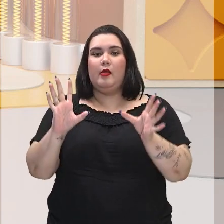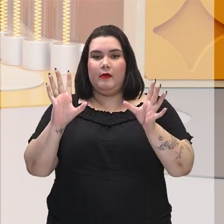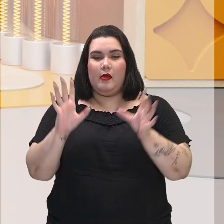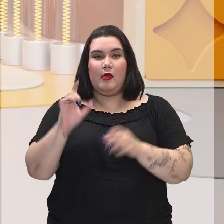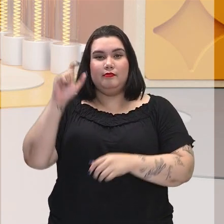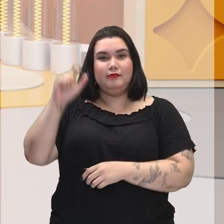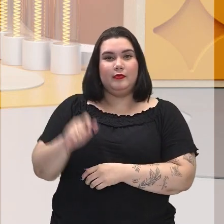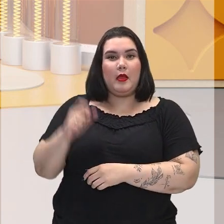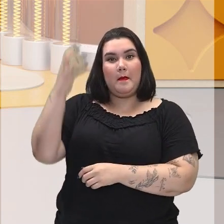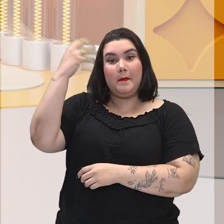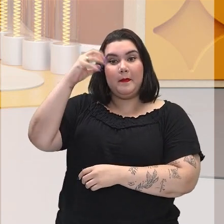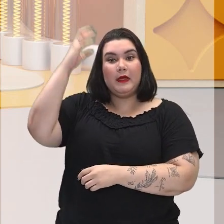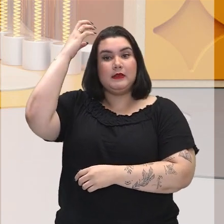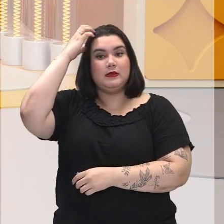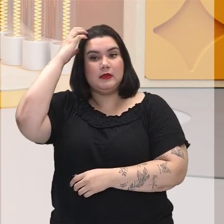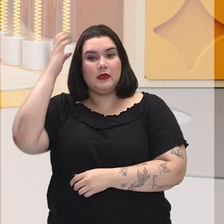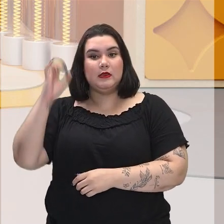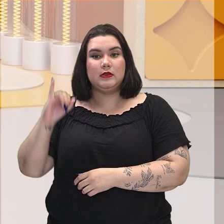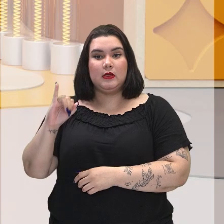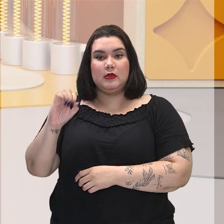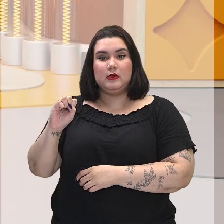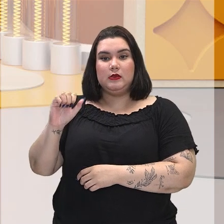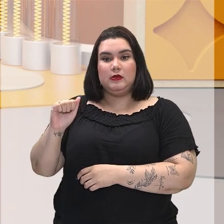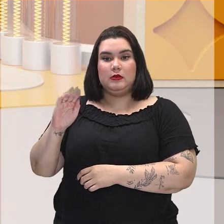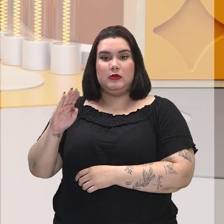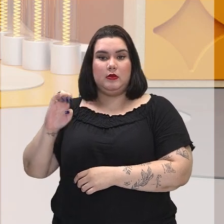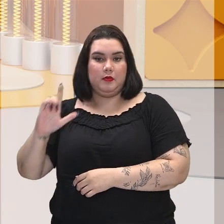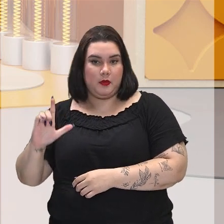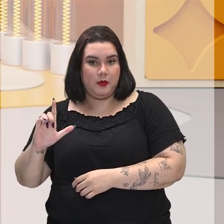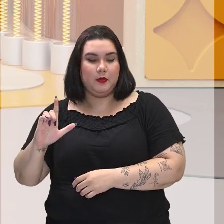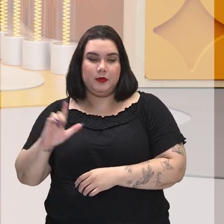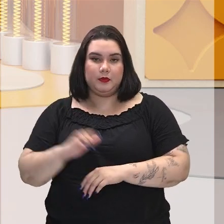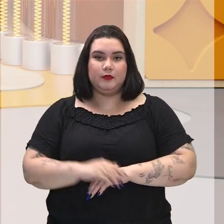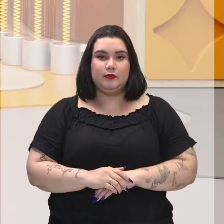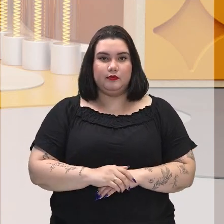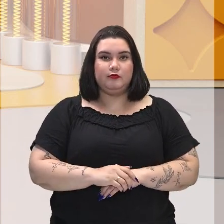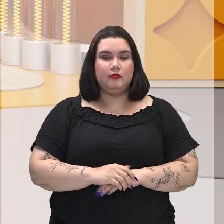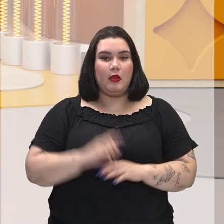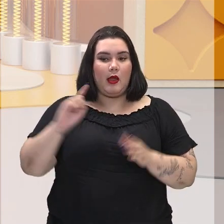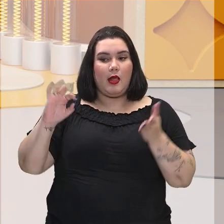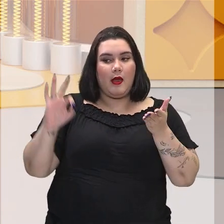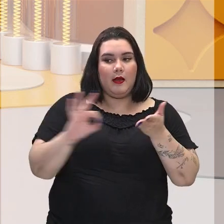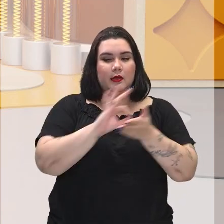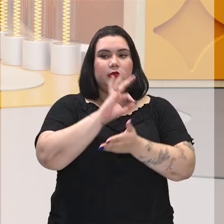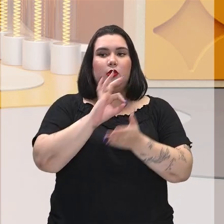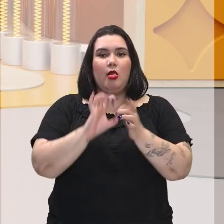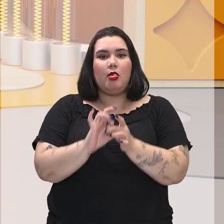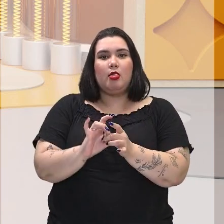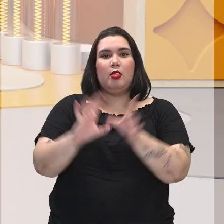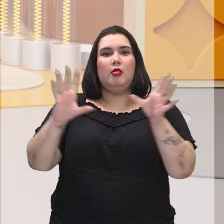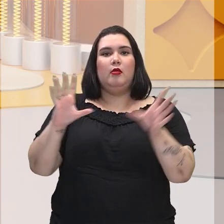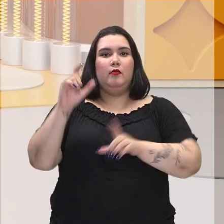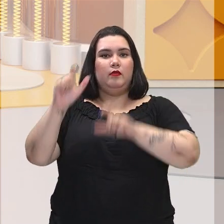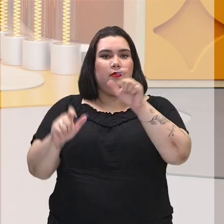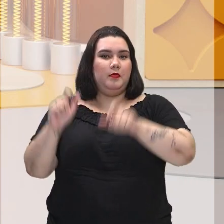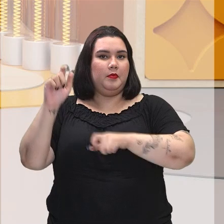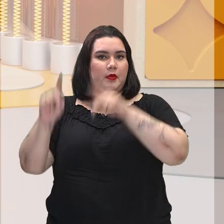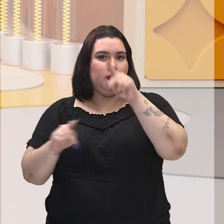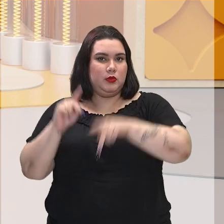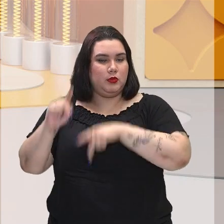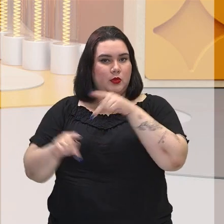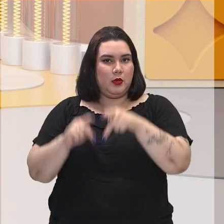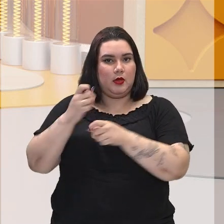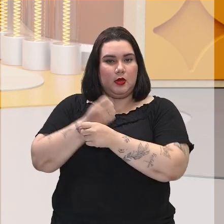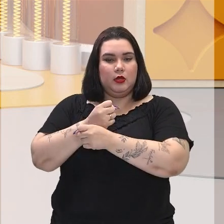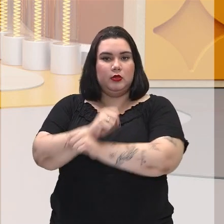Isabel. Tá bom? Então, é esse documento que versa sobre como passaria a ser, naquele momento, a